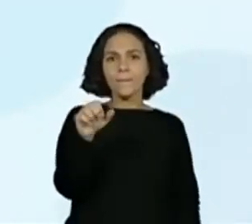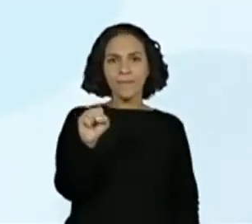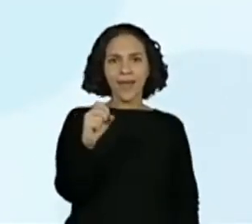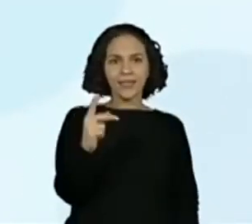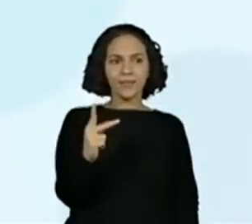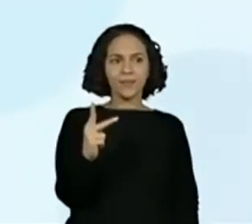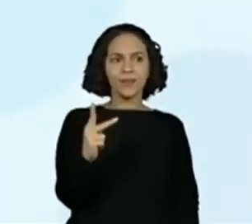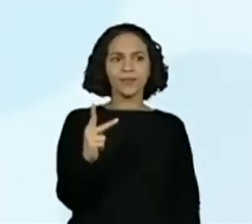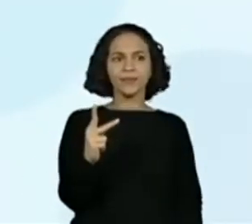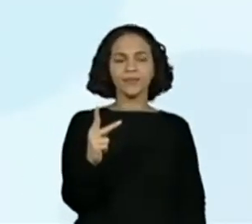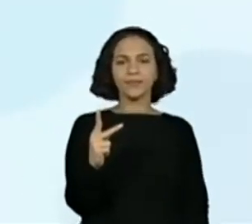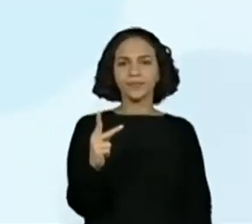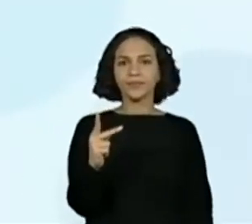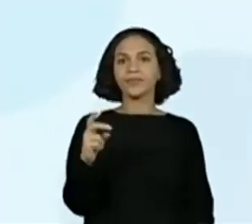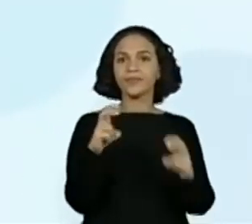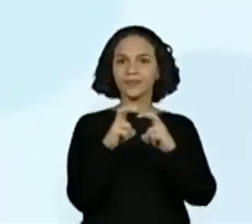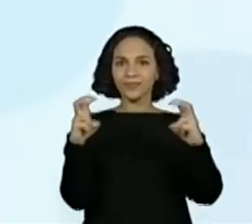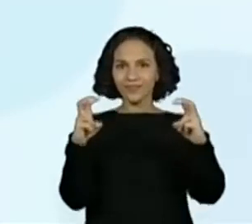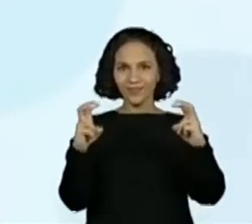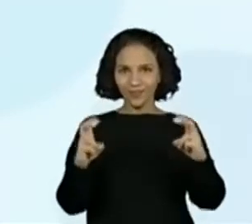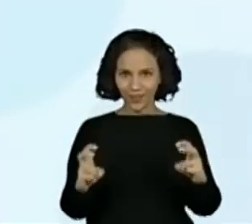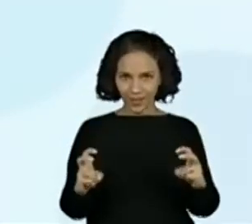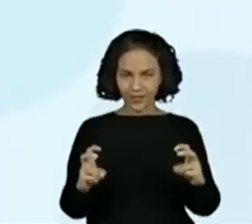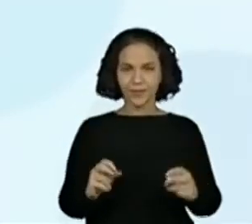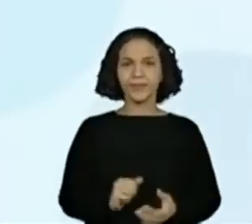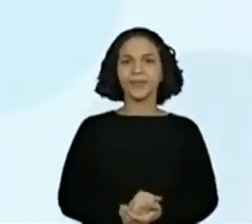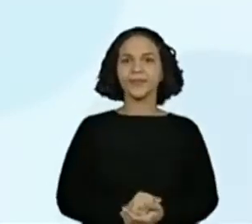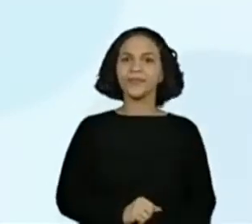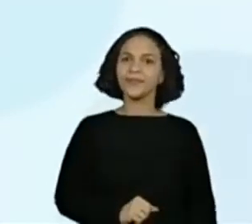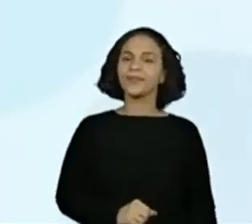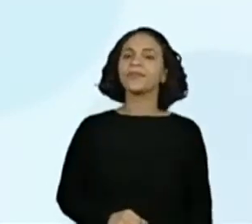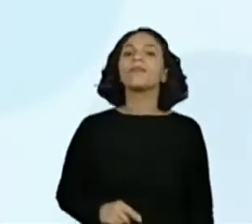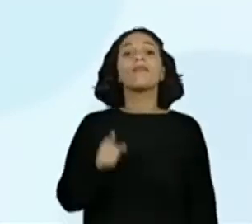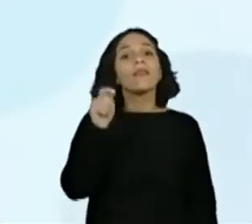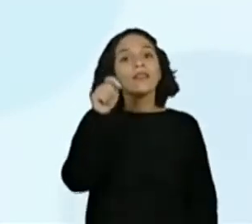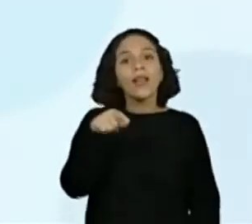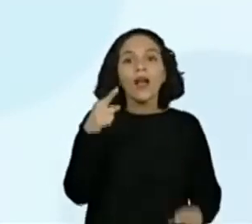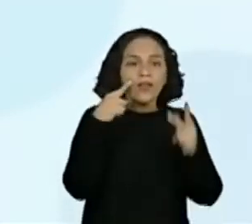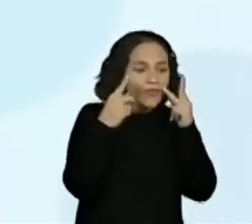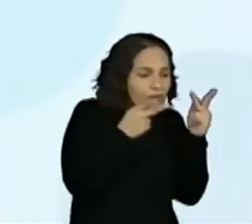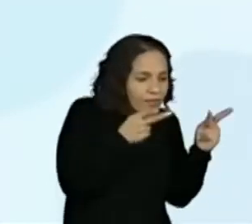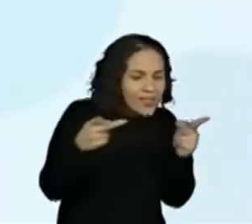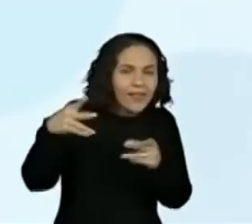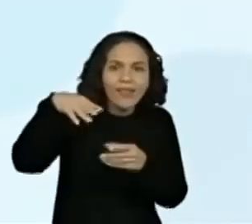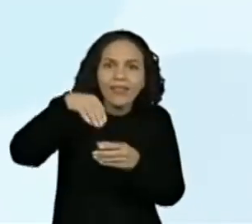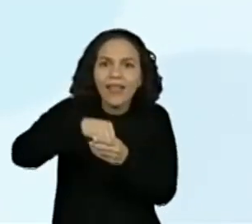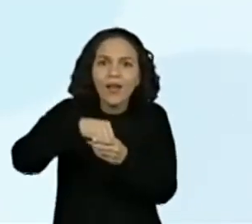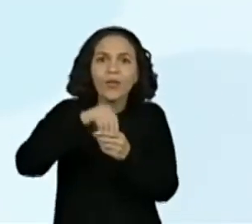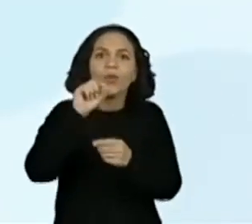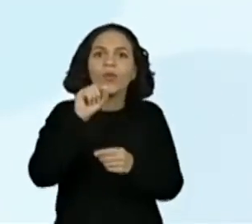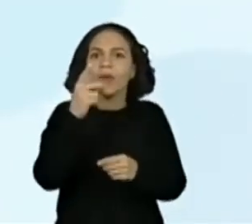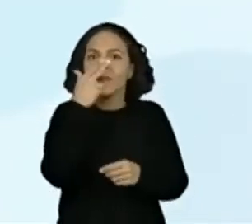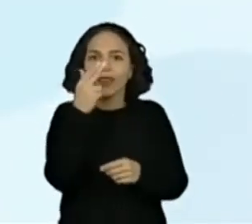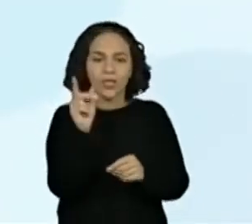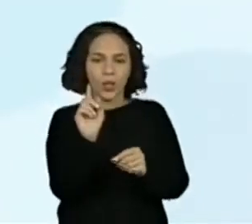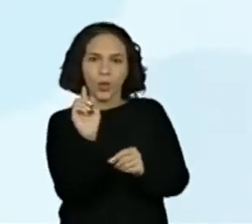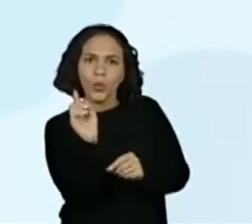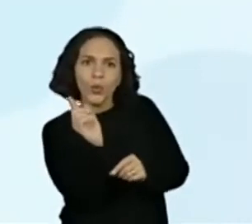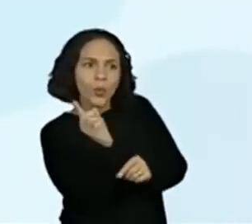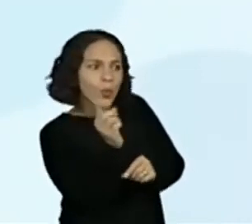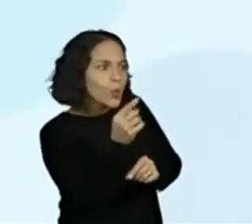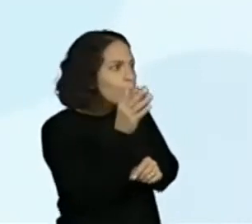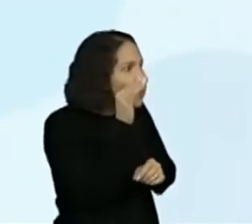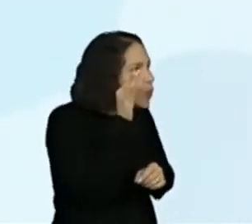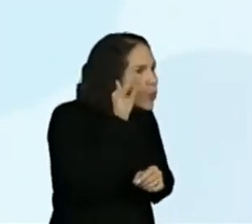print da telinha, vocês também podem realizar uma visita virtual ao Museu do MASP, ok? Então, ó, alunos